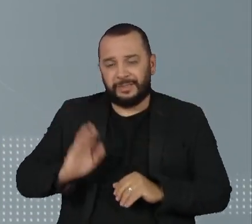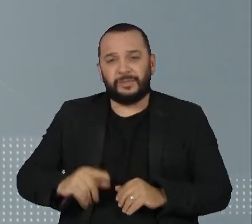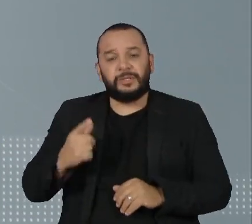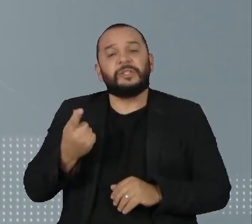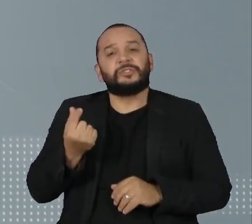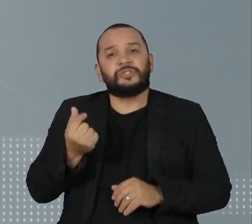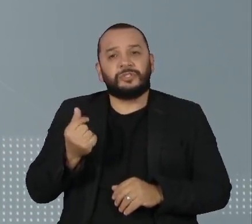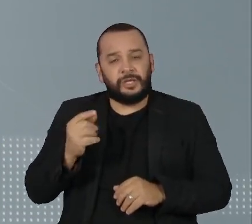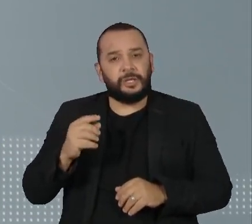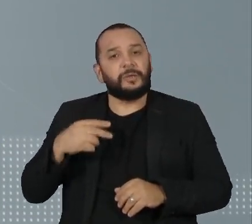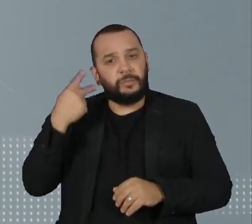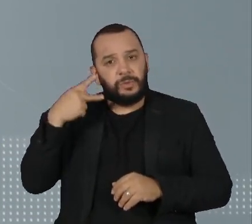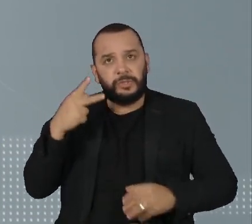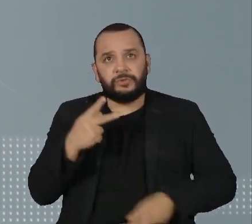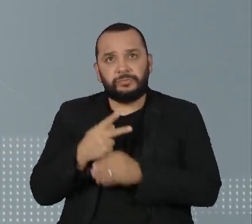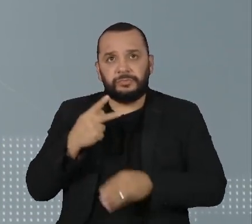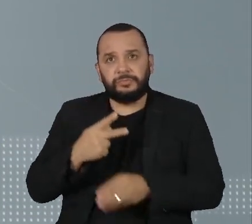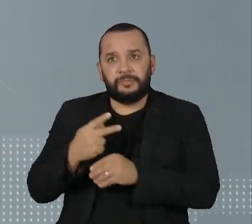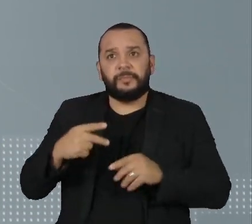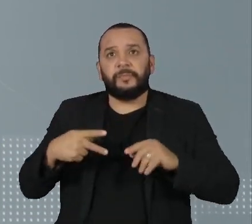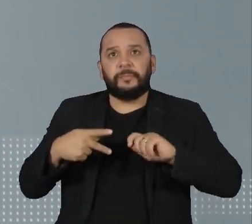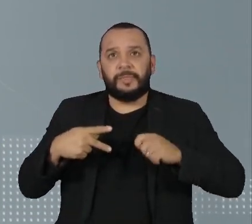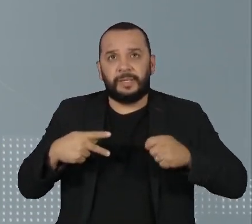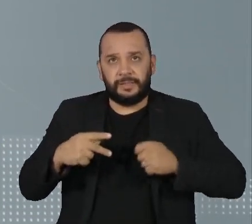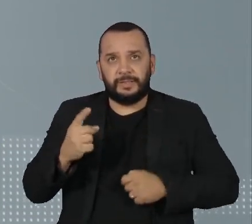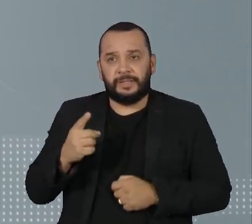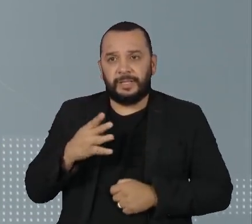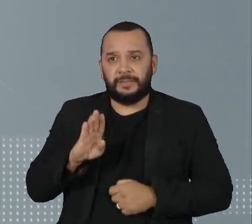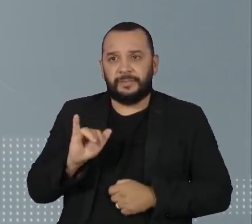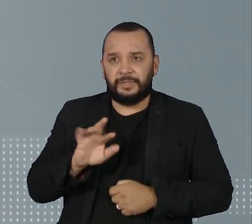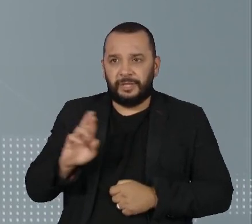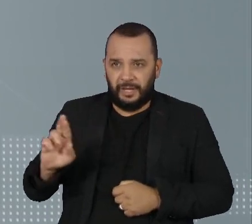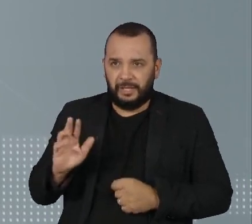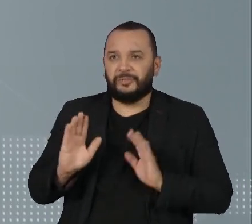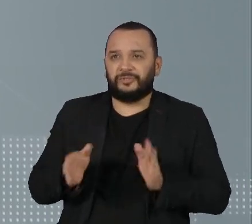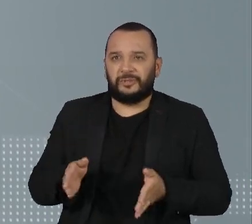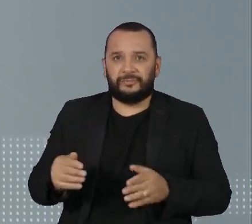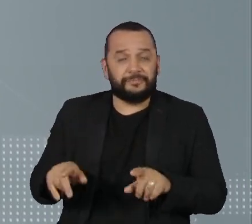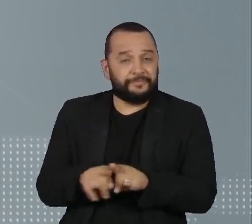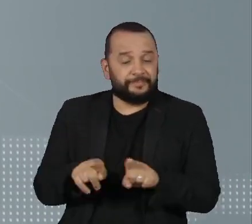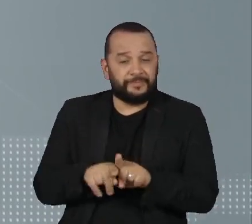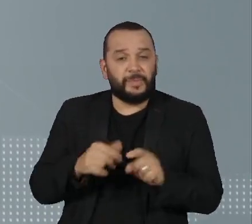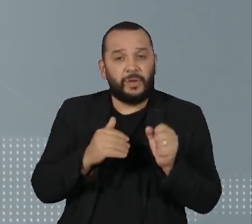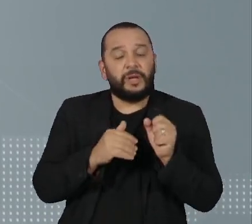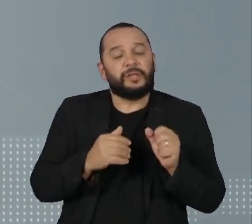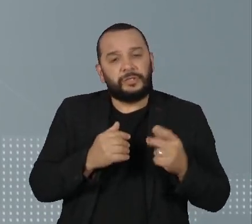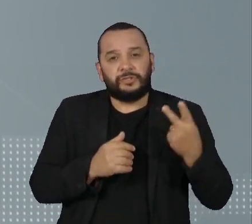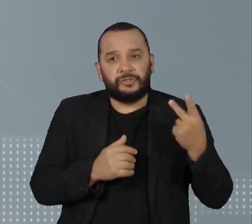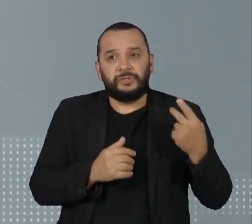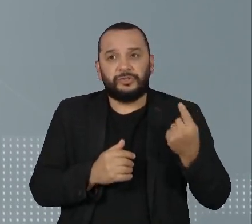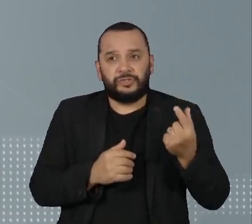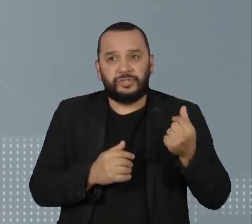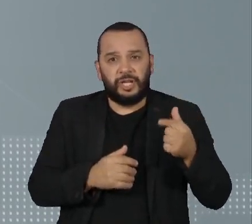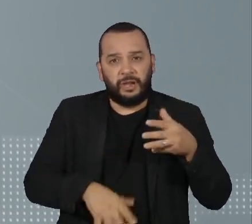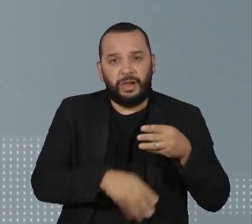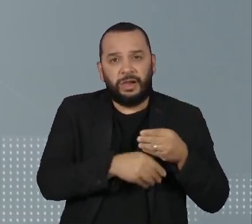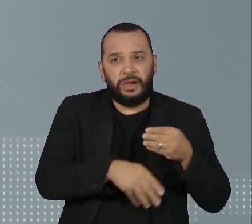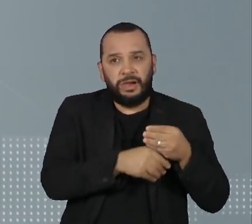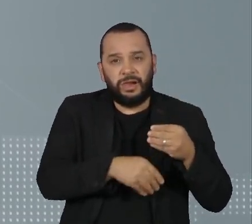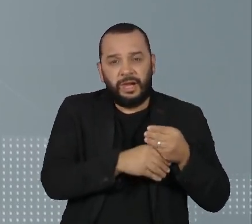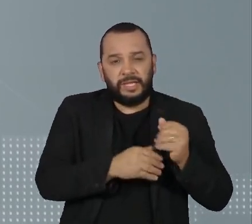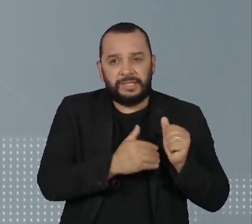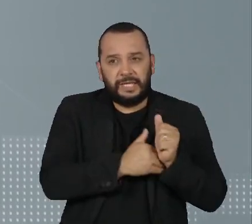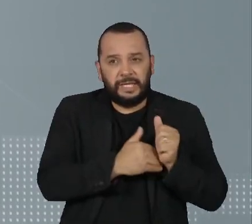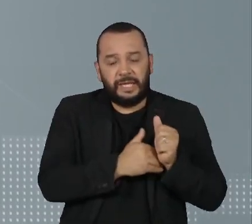totaliza 13 bilhões de reais em repasses. Mas com o fim do orçamento secreto, a manobra caiu no gosto dos parlamentares